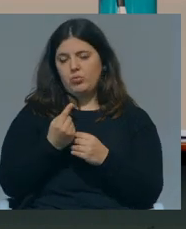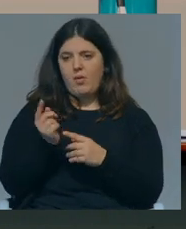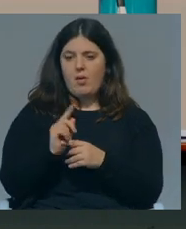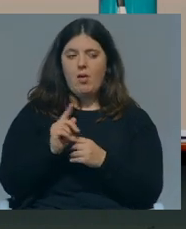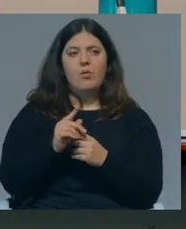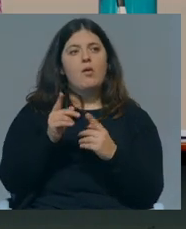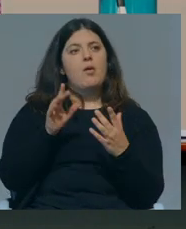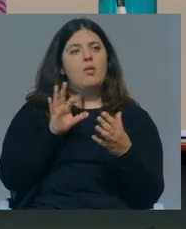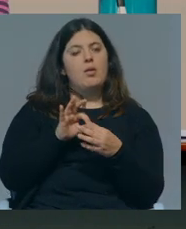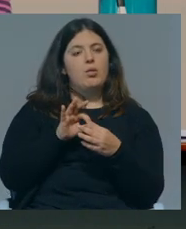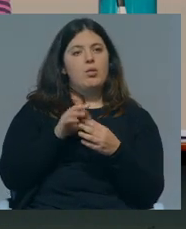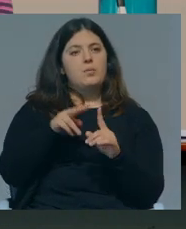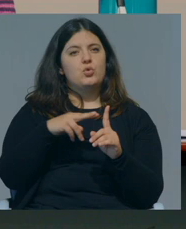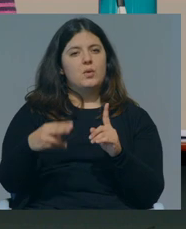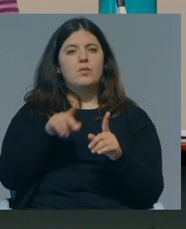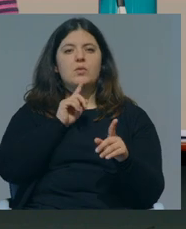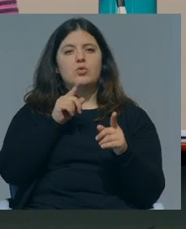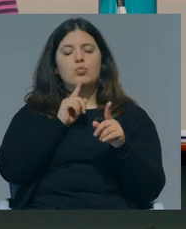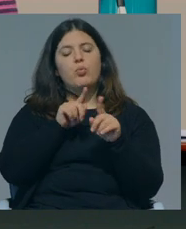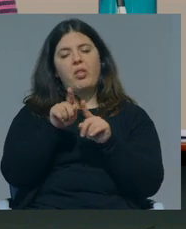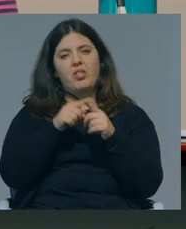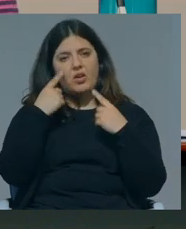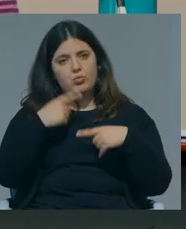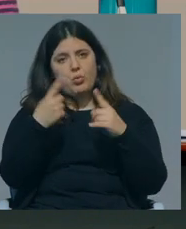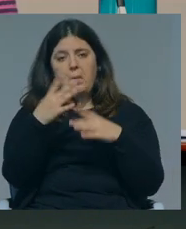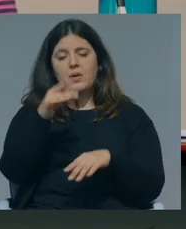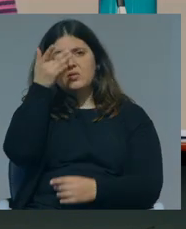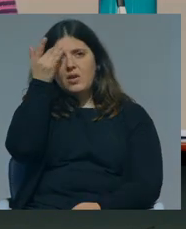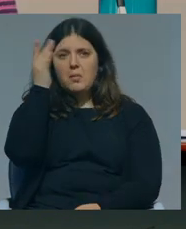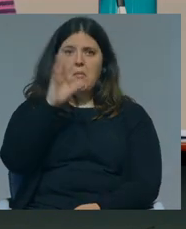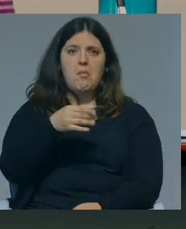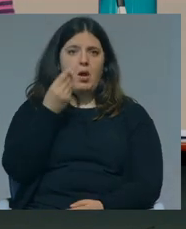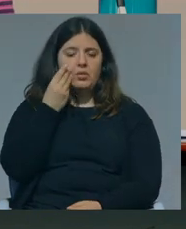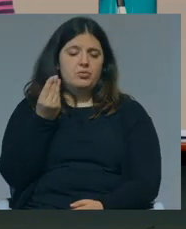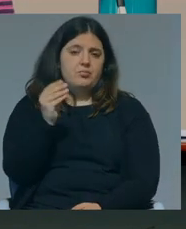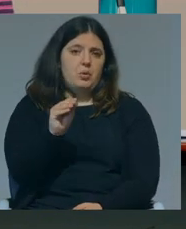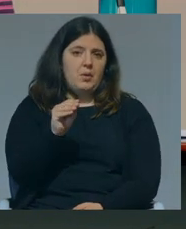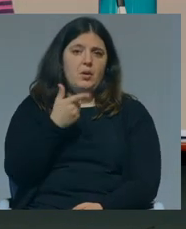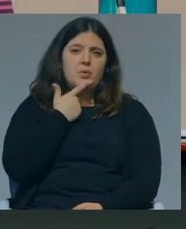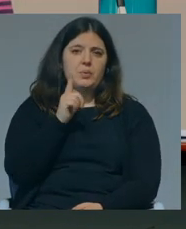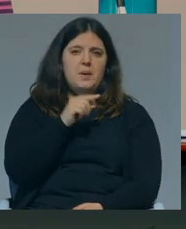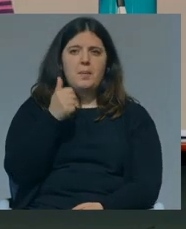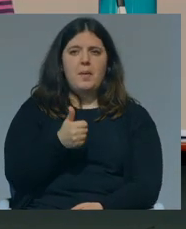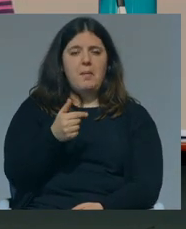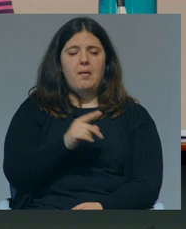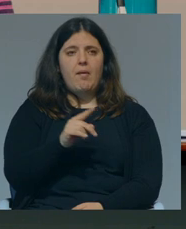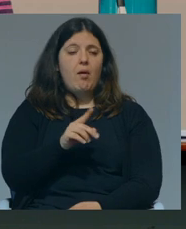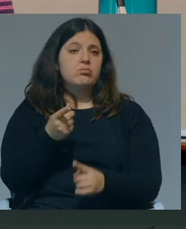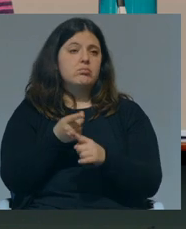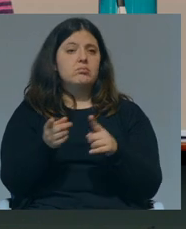Portanto, é do ponto de vista das políticas públicas bastante mais fácil de implementar e não se percebe muito bem, quer dizer,